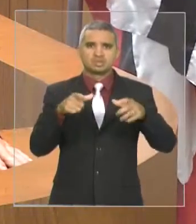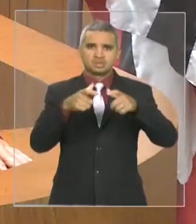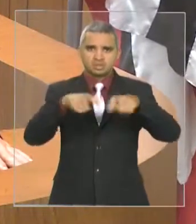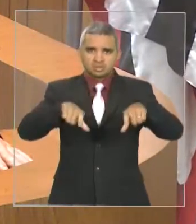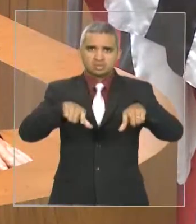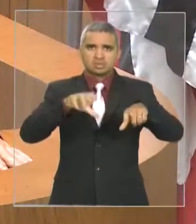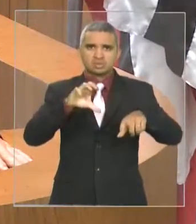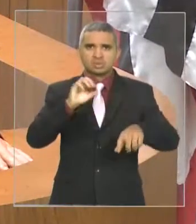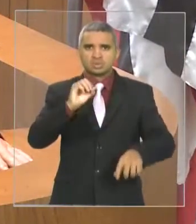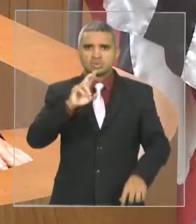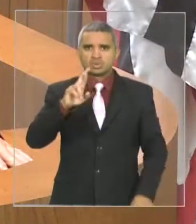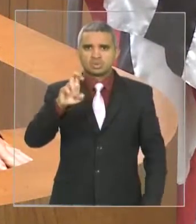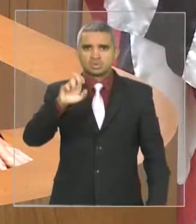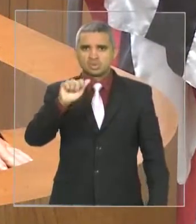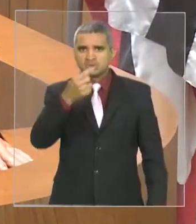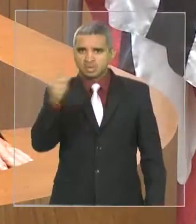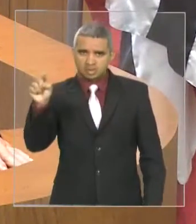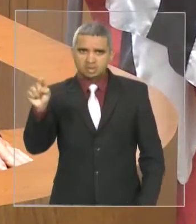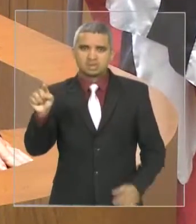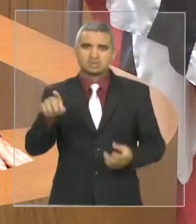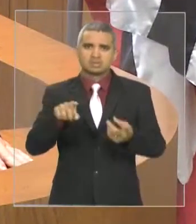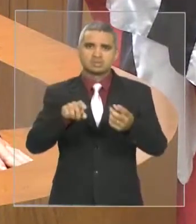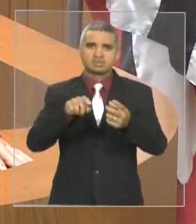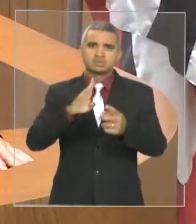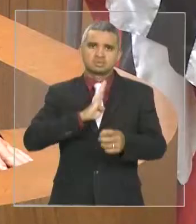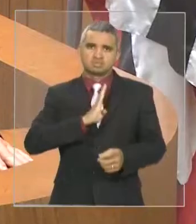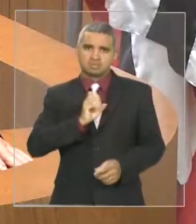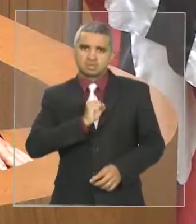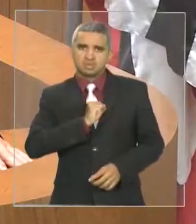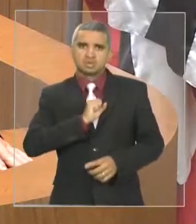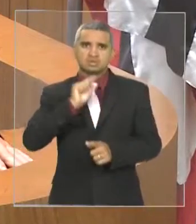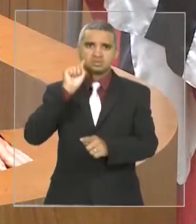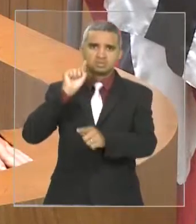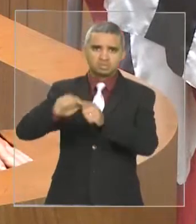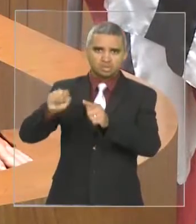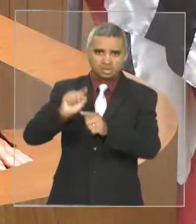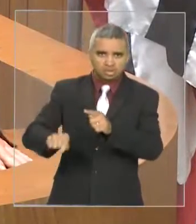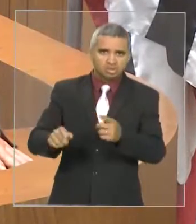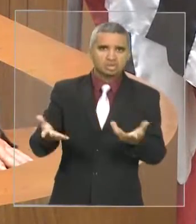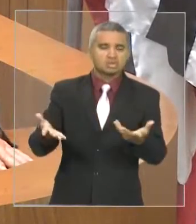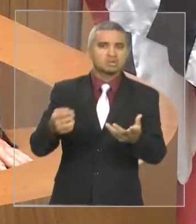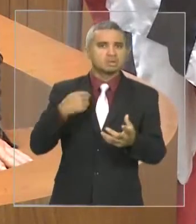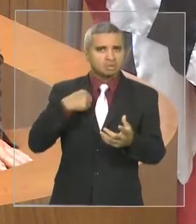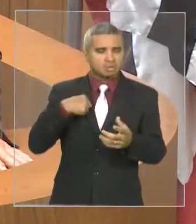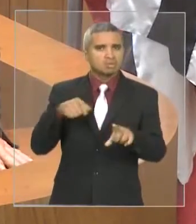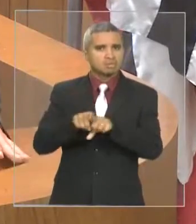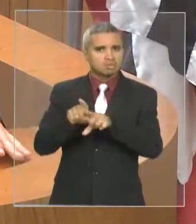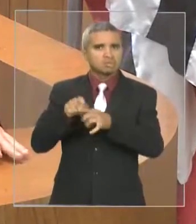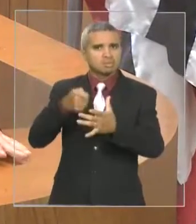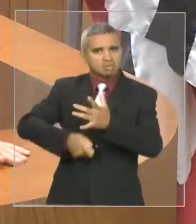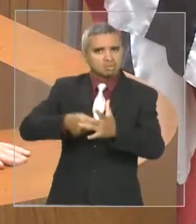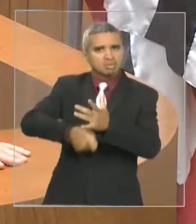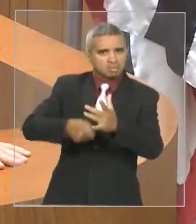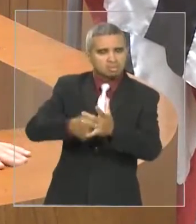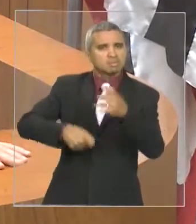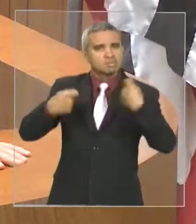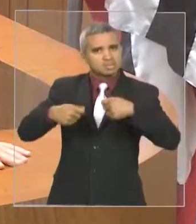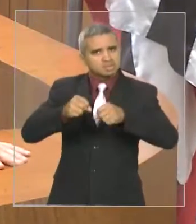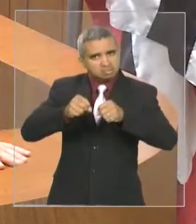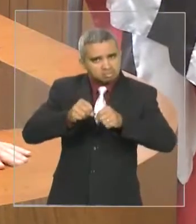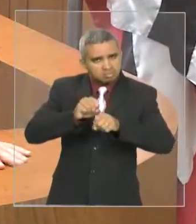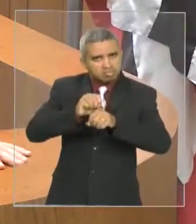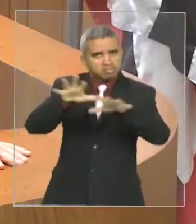Balsas, Codó, Caxias, Pinheiro. Eu defendo a interiorização para que nós tenhamos, deputado Wesley do curso,